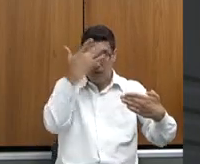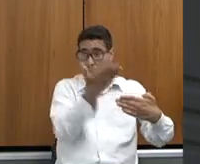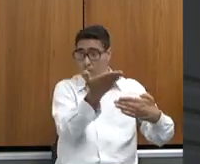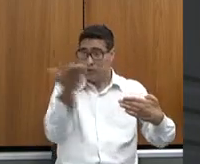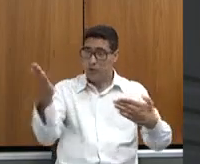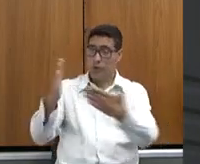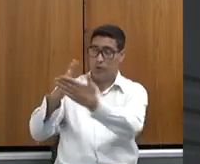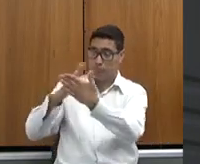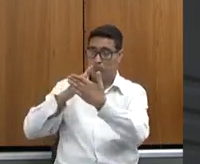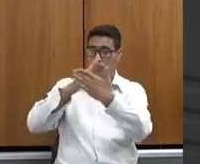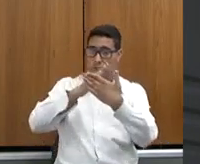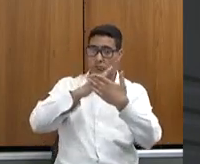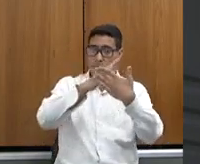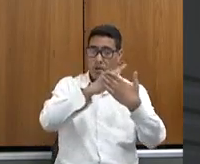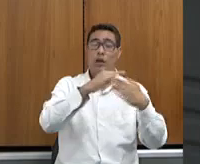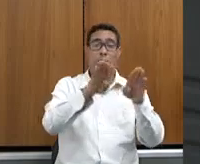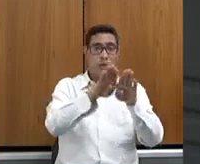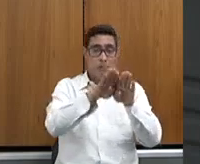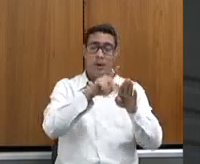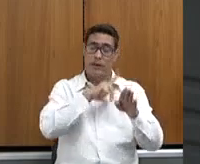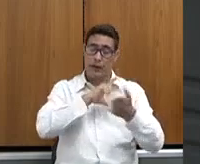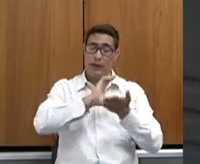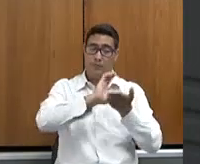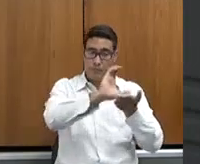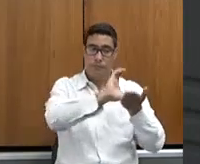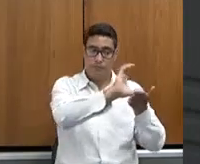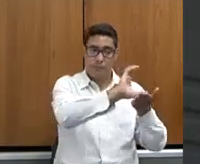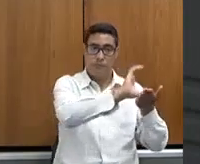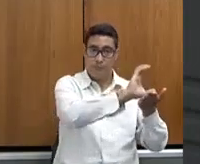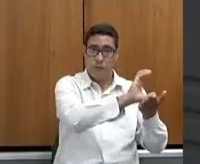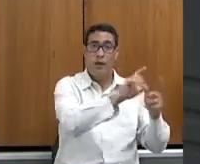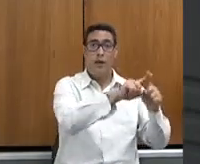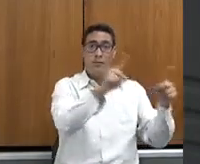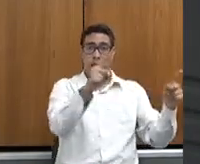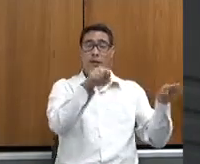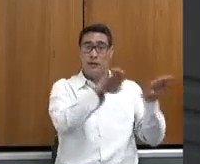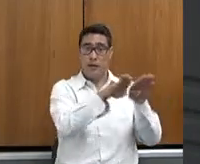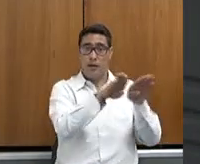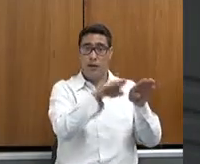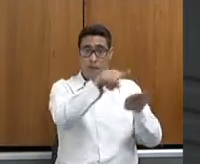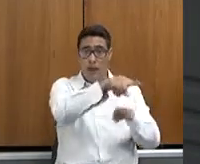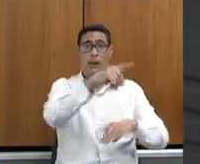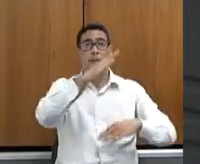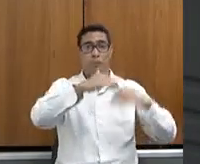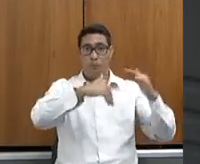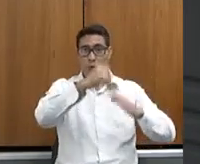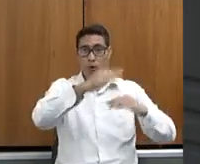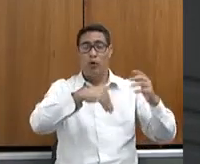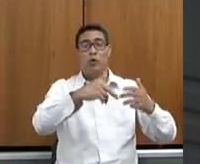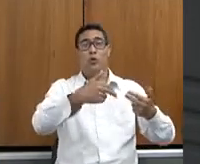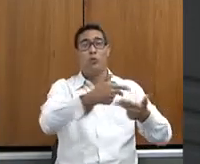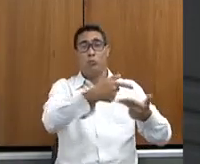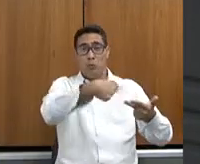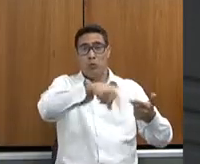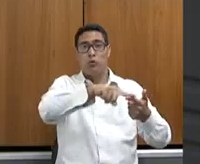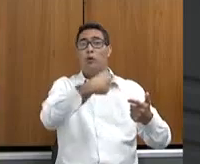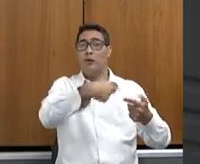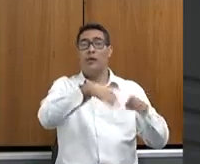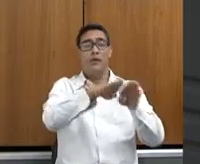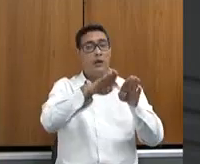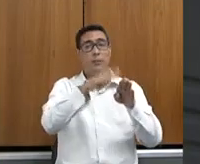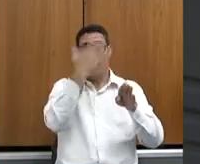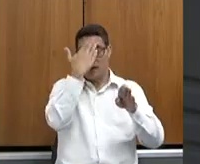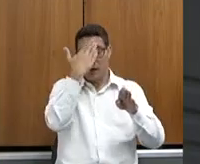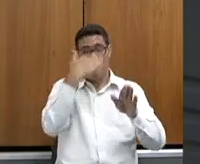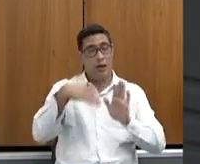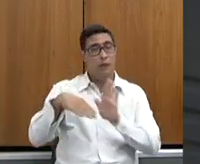e o produtor entender que ele tem que pôr a parcela dele ali de recurso também, porque é igual um carro, você paga o seguro, a hora que te rouba, você tem, a hora